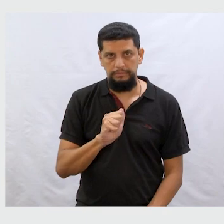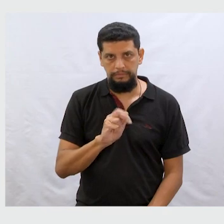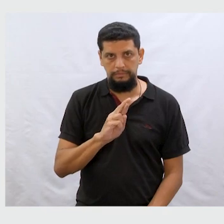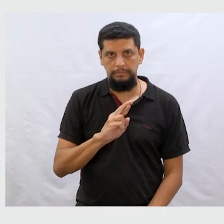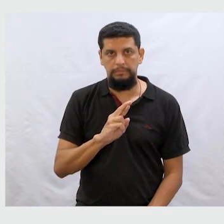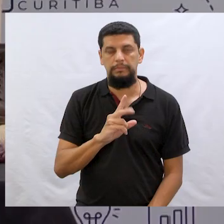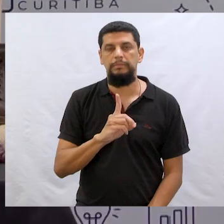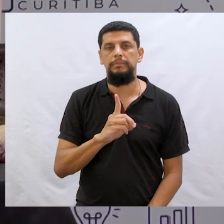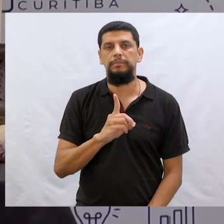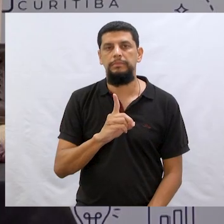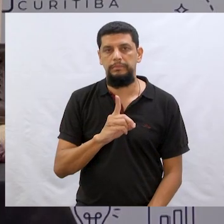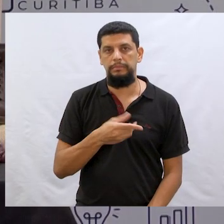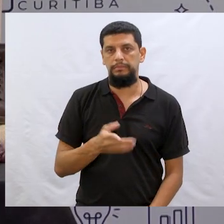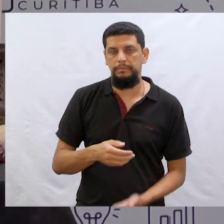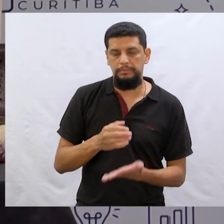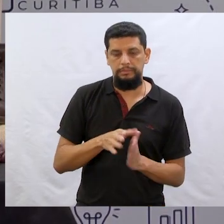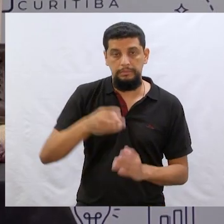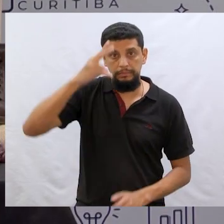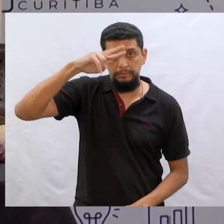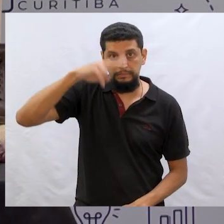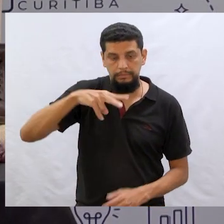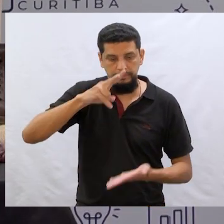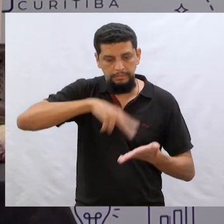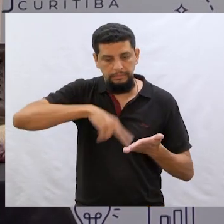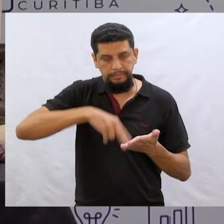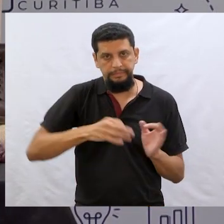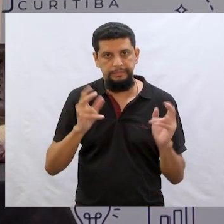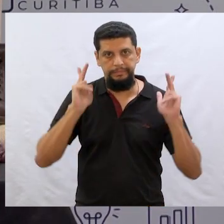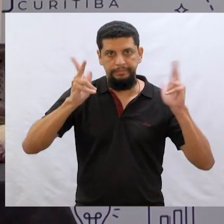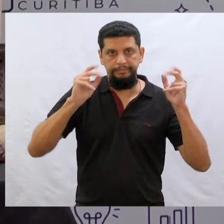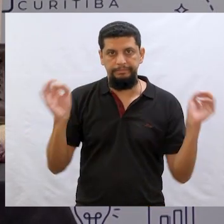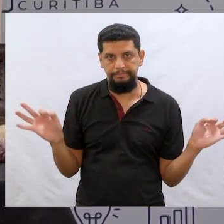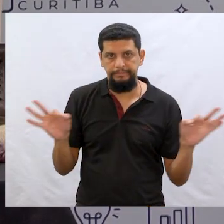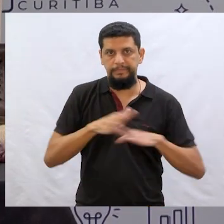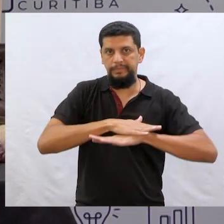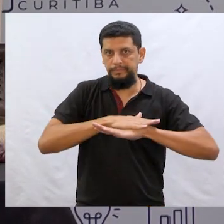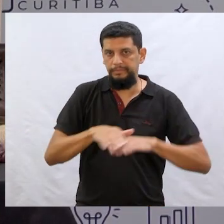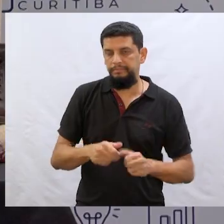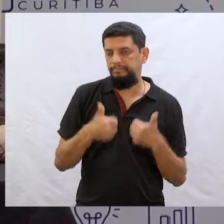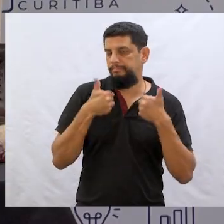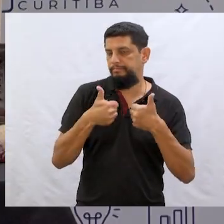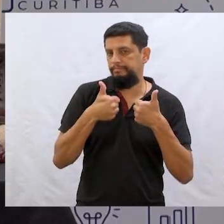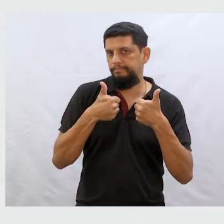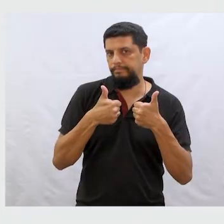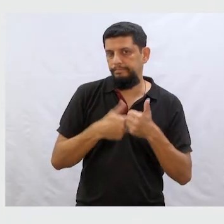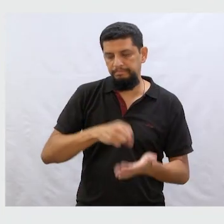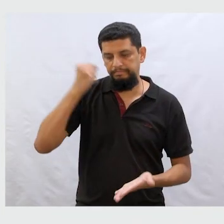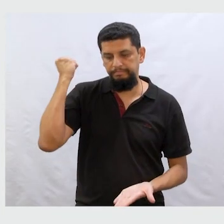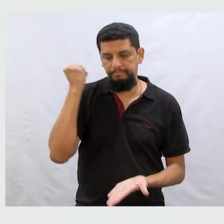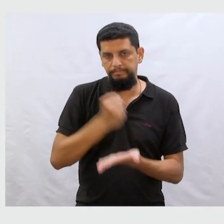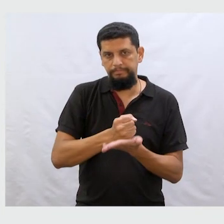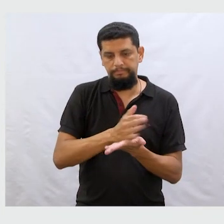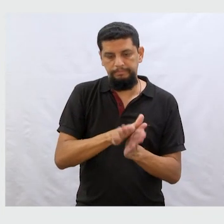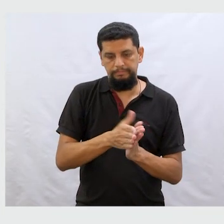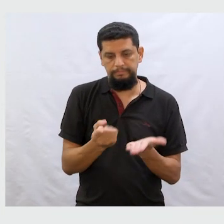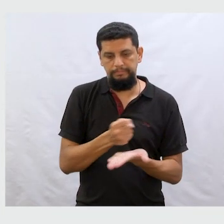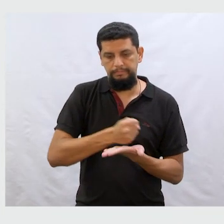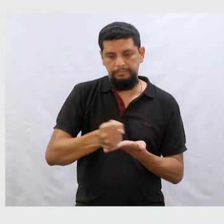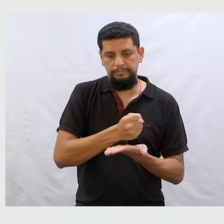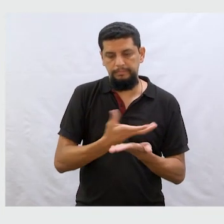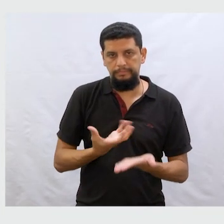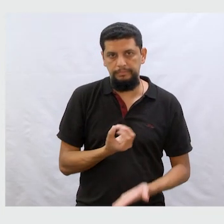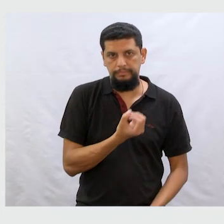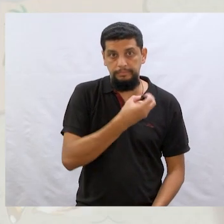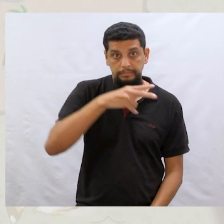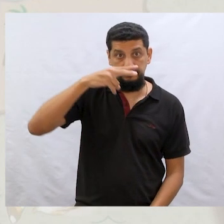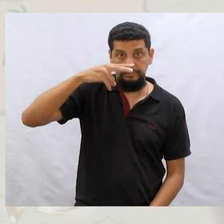Então, ó, mais uma história para o nosso passaporte. História lida, aventura concluída. Muito bem, ó. Carimbado o nosso passaporte lá